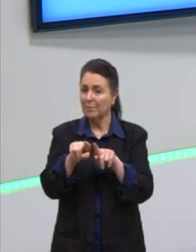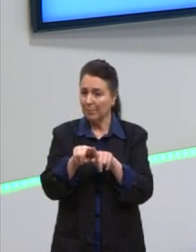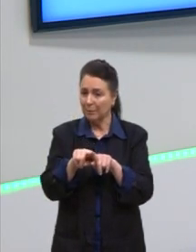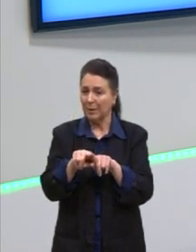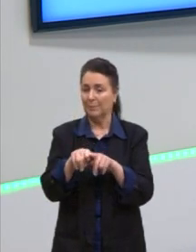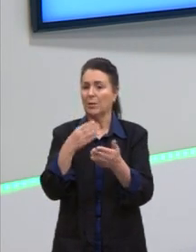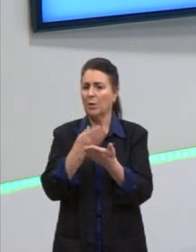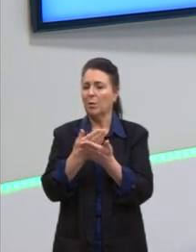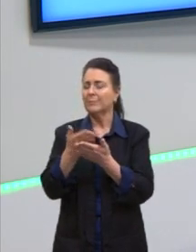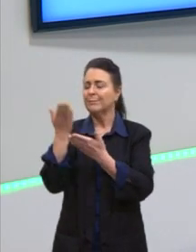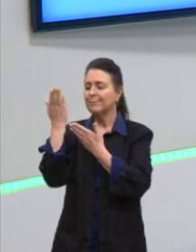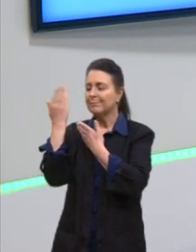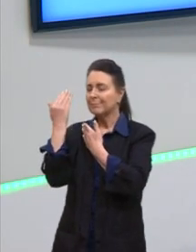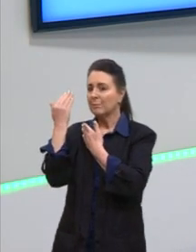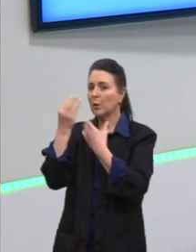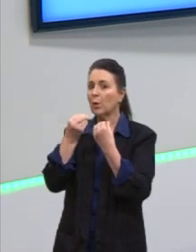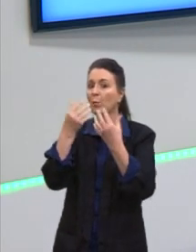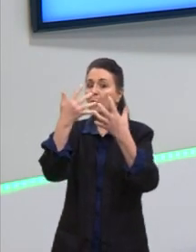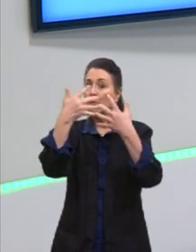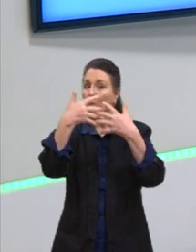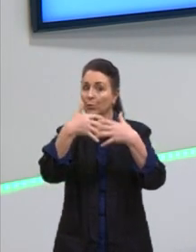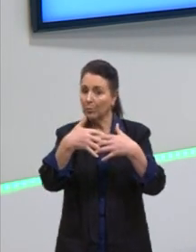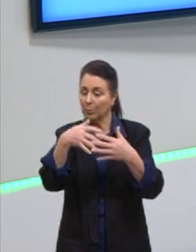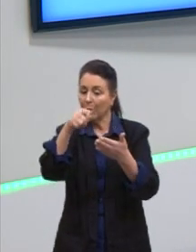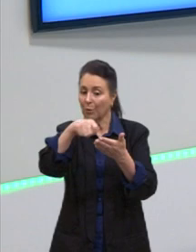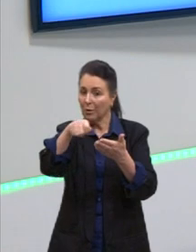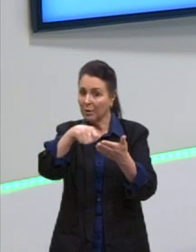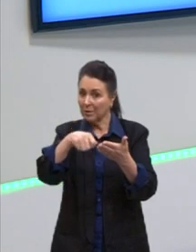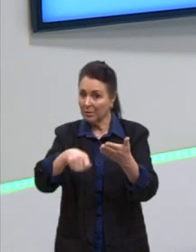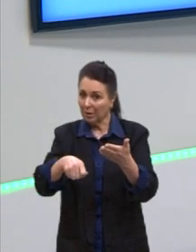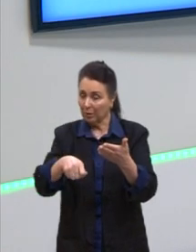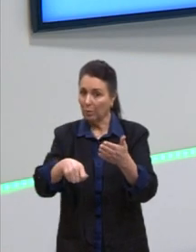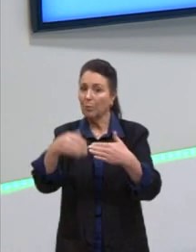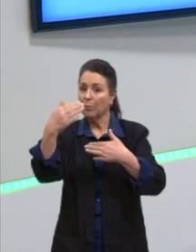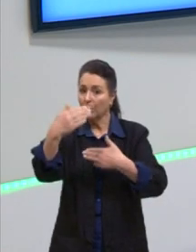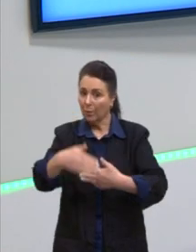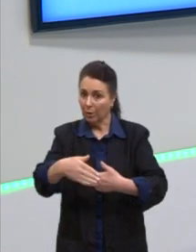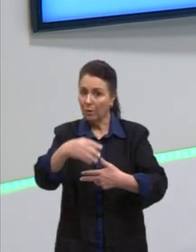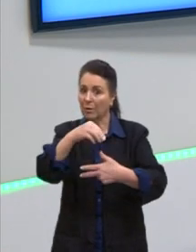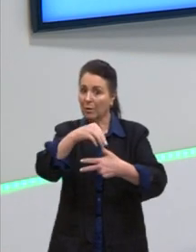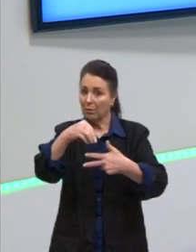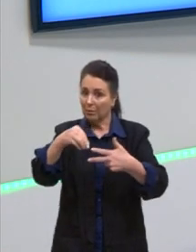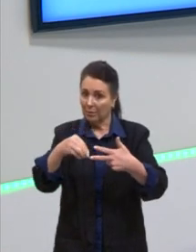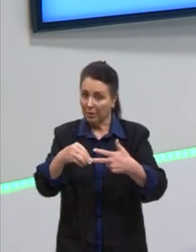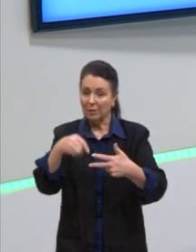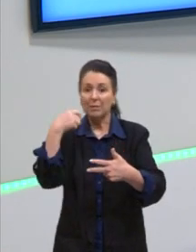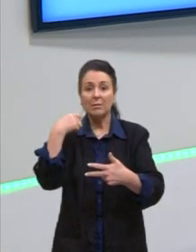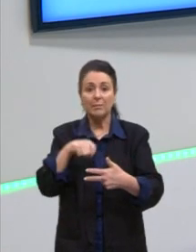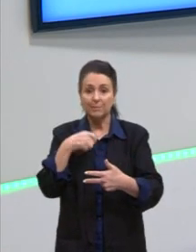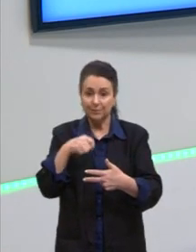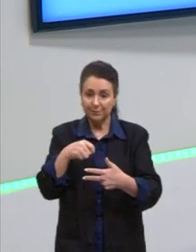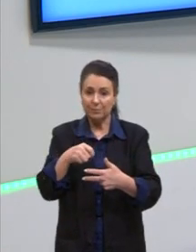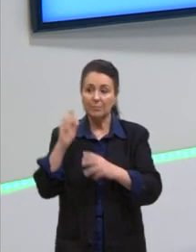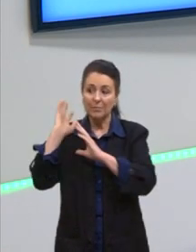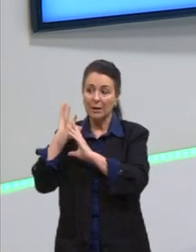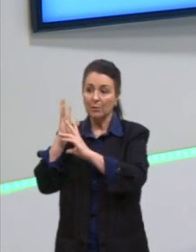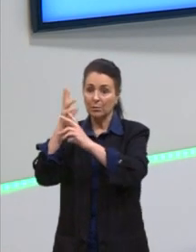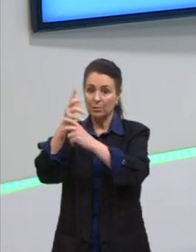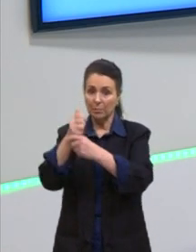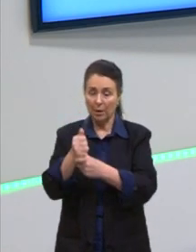anteriores, sobre como funciona o processo de correção do Enem. Se vocês precisarem retomar,